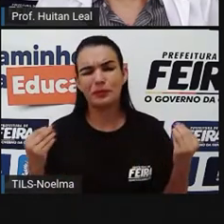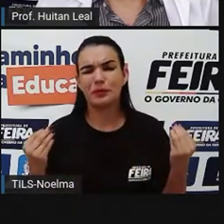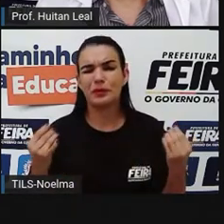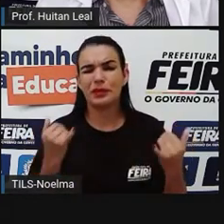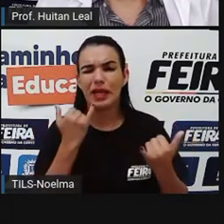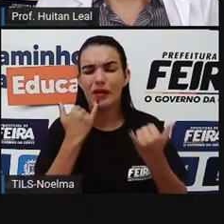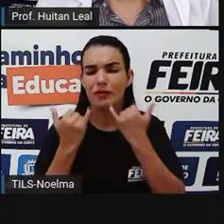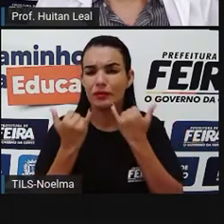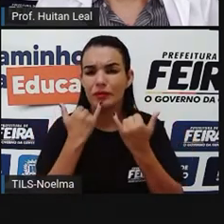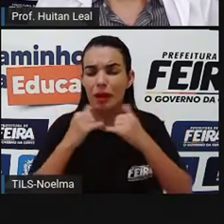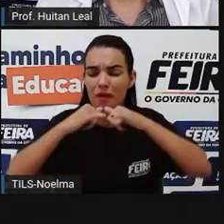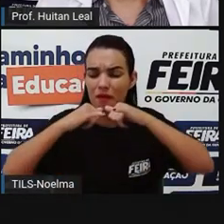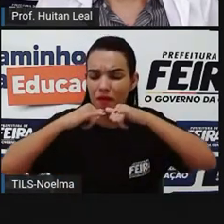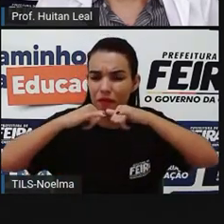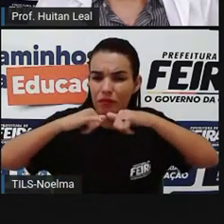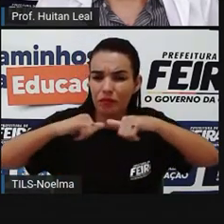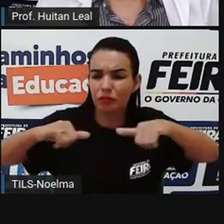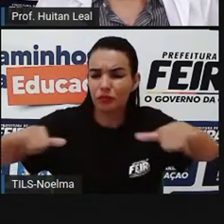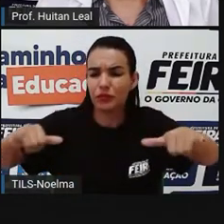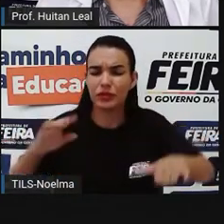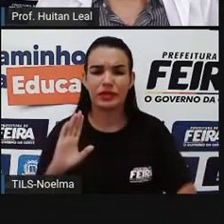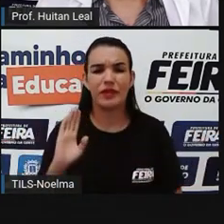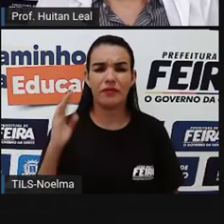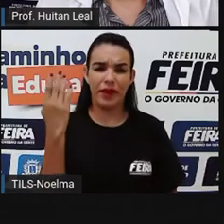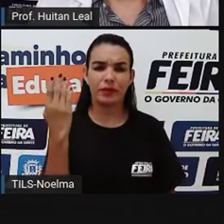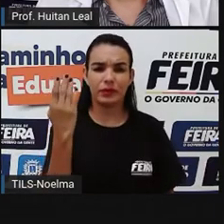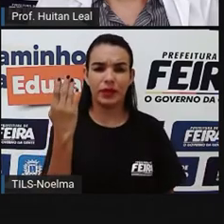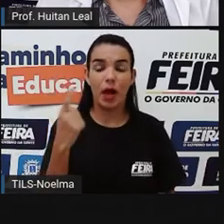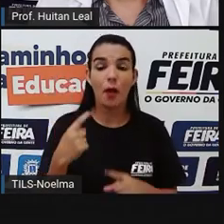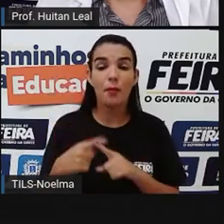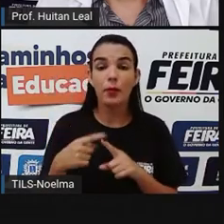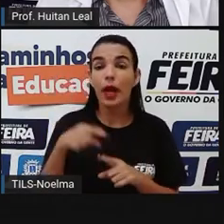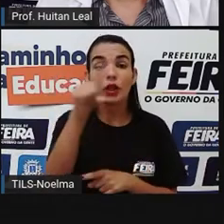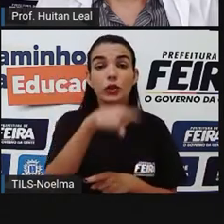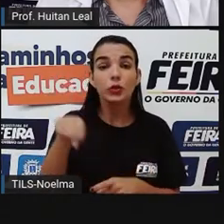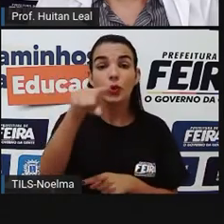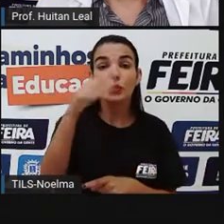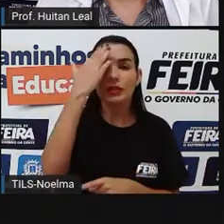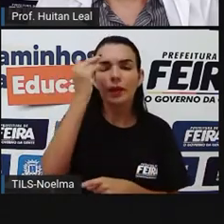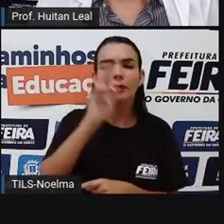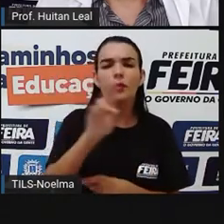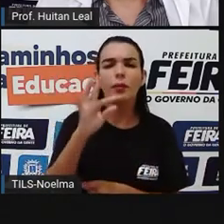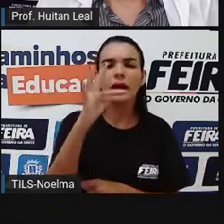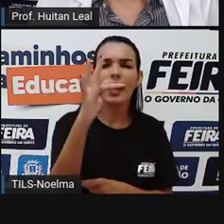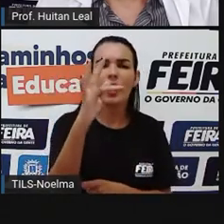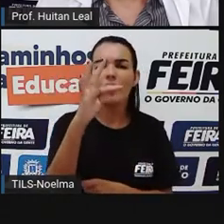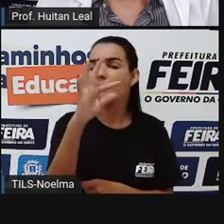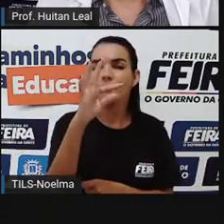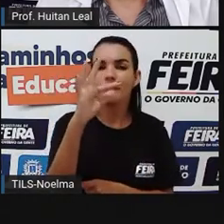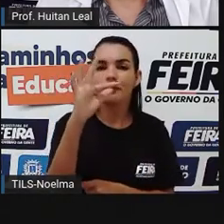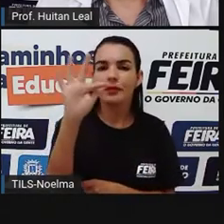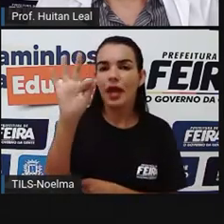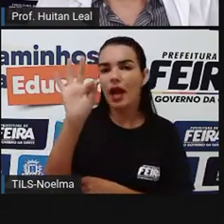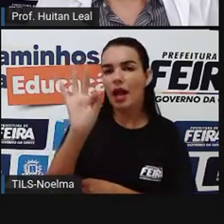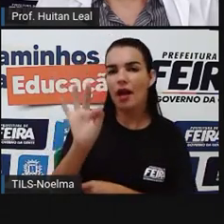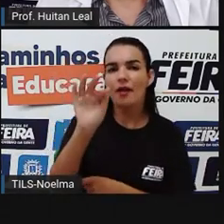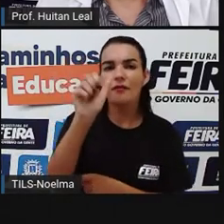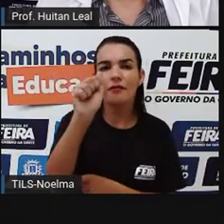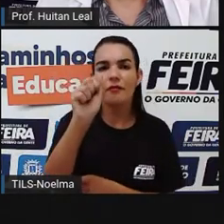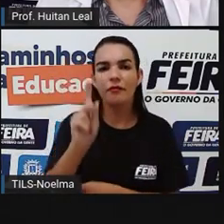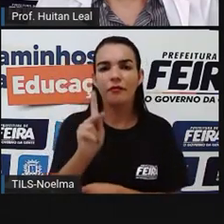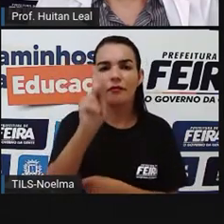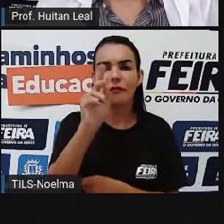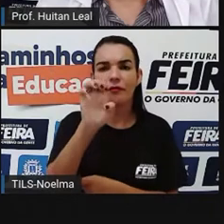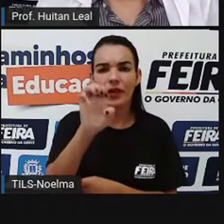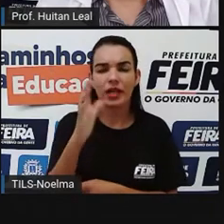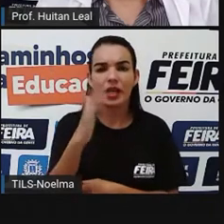preciso nem dizer o que é significa fake news, porque todos já sabemos o que é fake news. Fake news é uma expressão em inglês